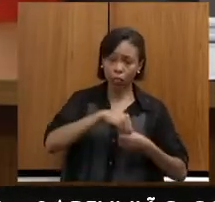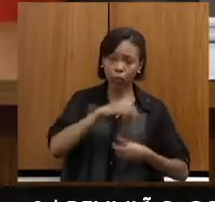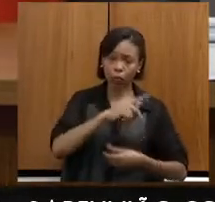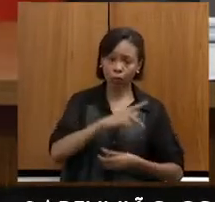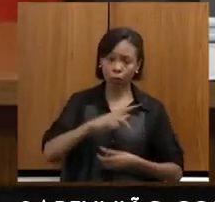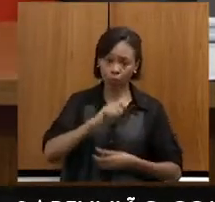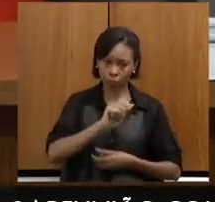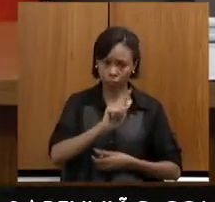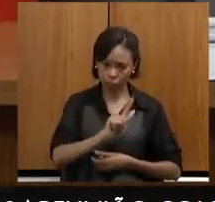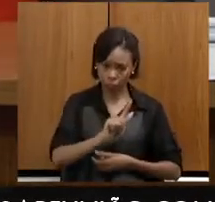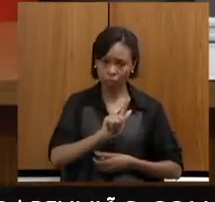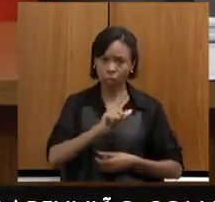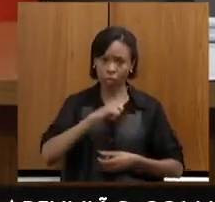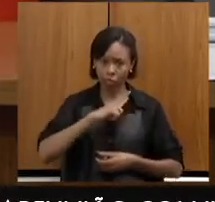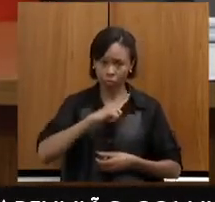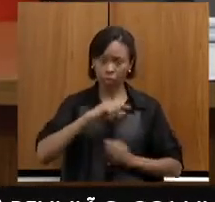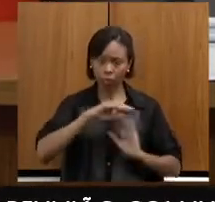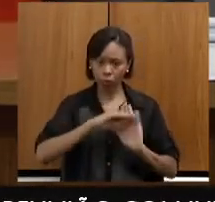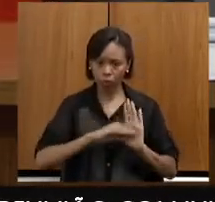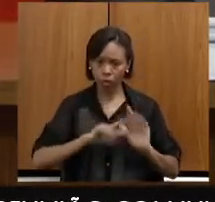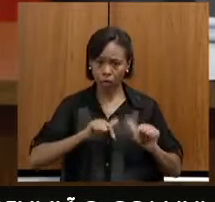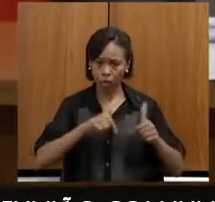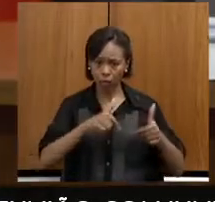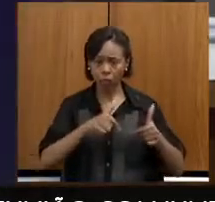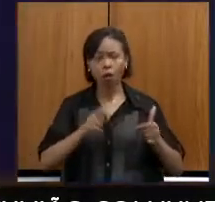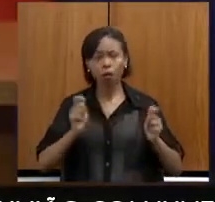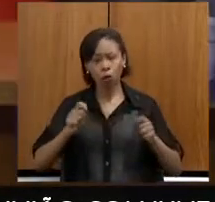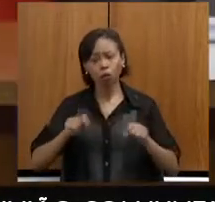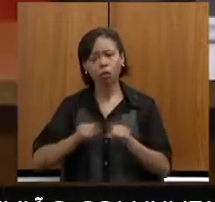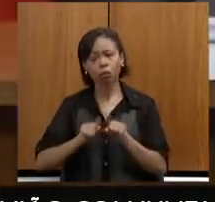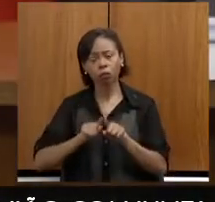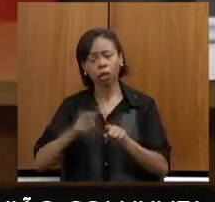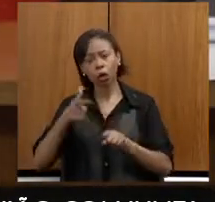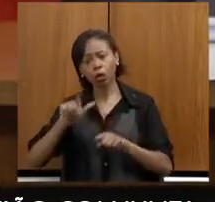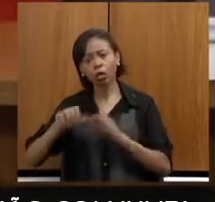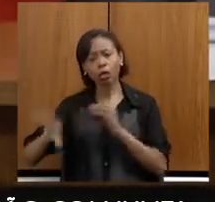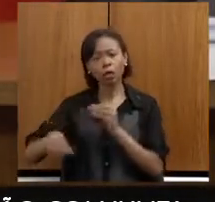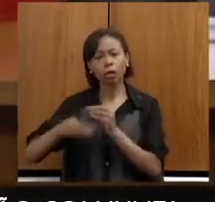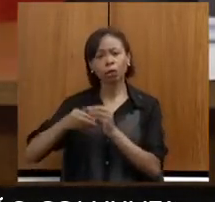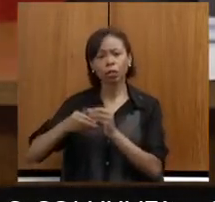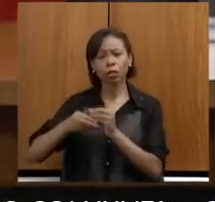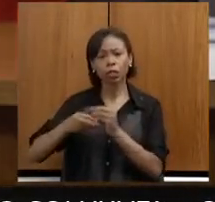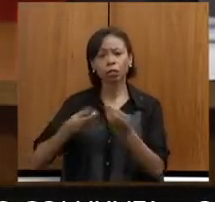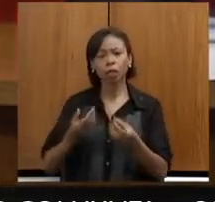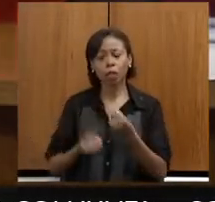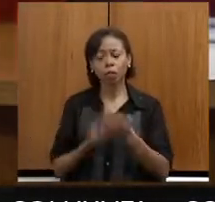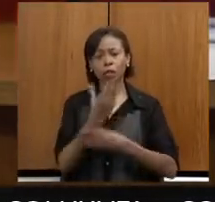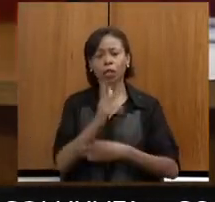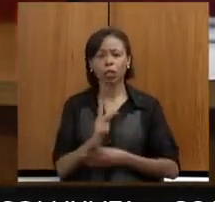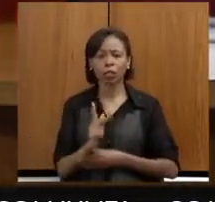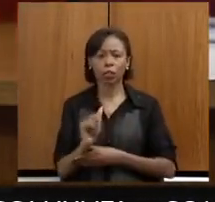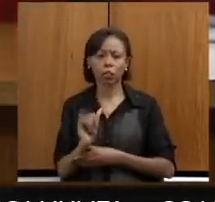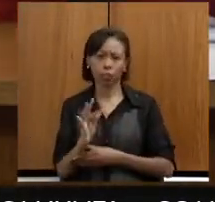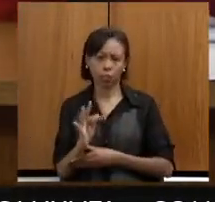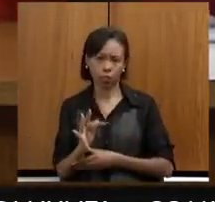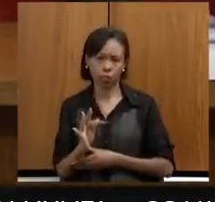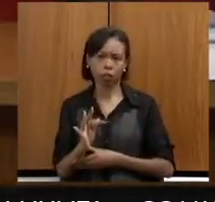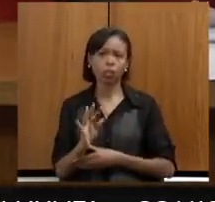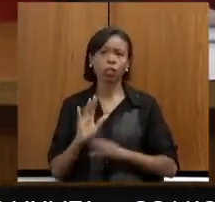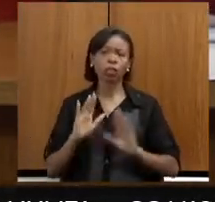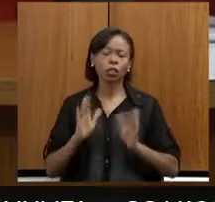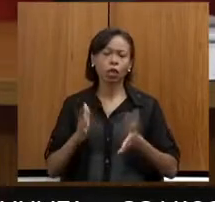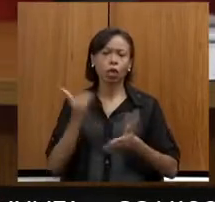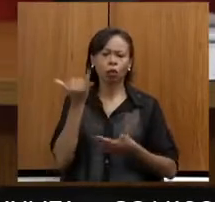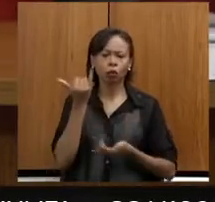ação, nós estamos abertos a também receber emendas para a execução desse kit. eu tenho notícia que